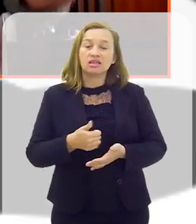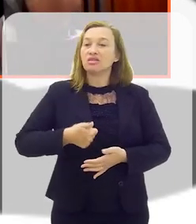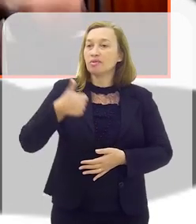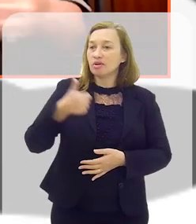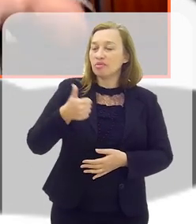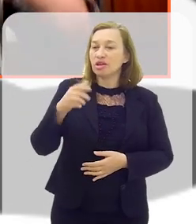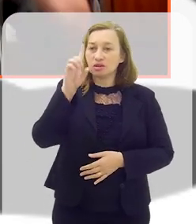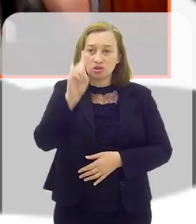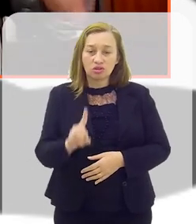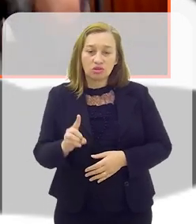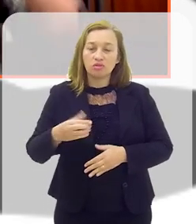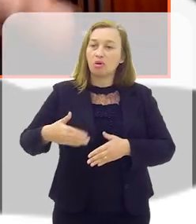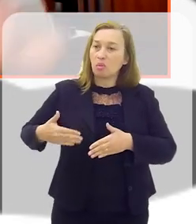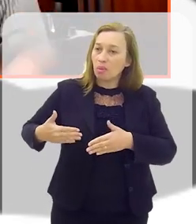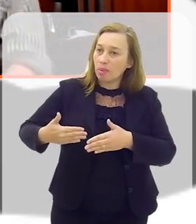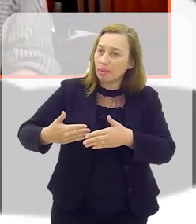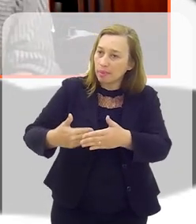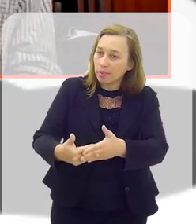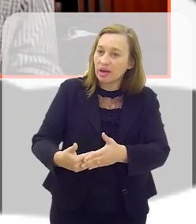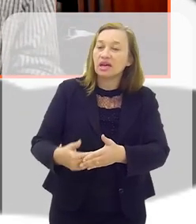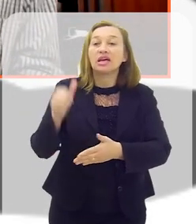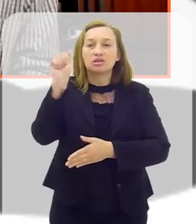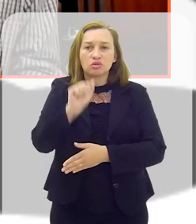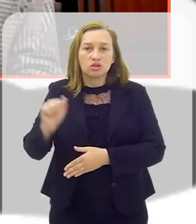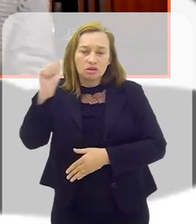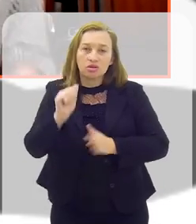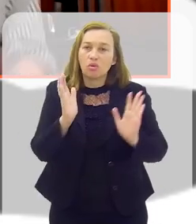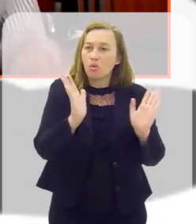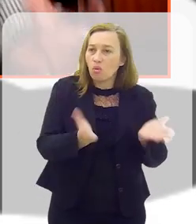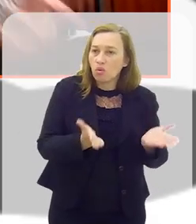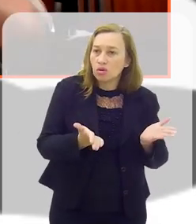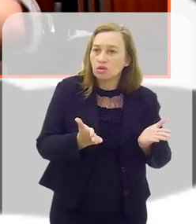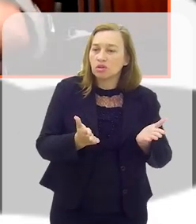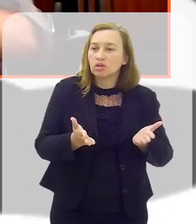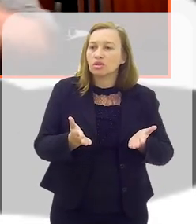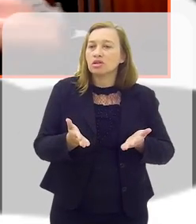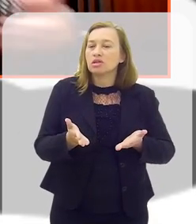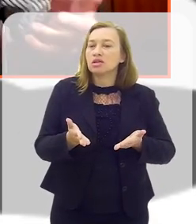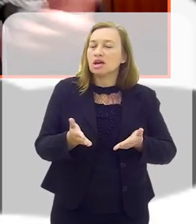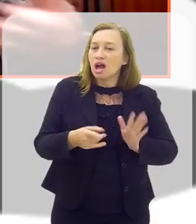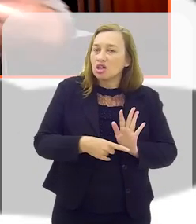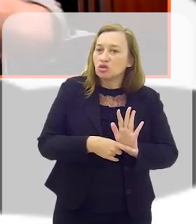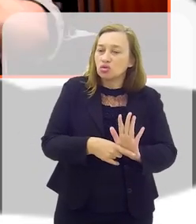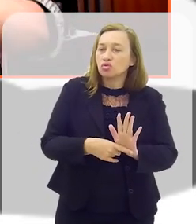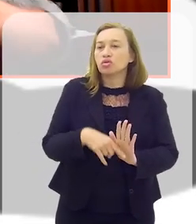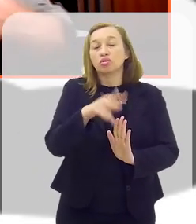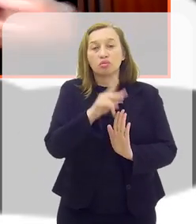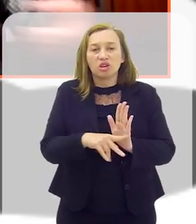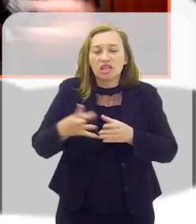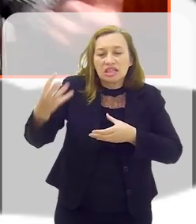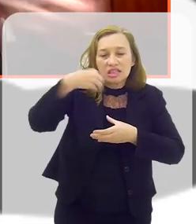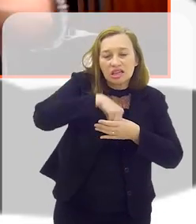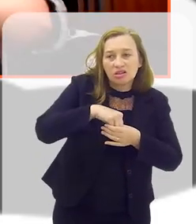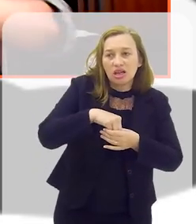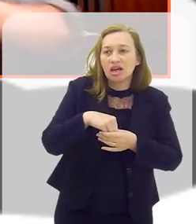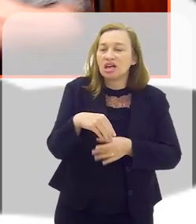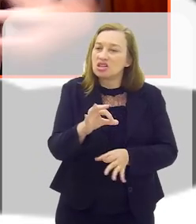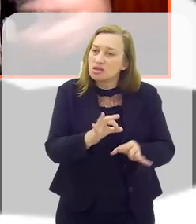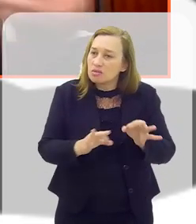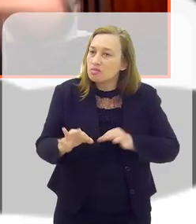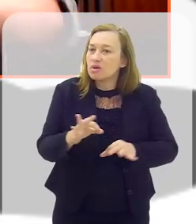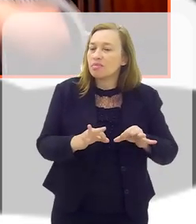teve a primeira diretoria, foi andando. E aí, a associação, hoje, é ela que move o projeto. É dentro dela que a gente